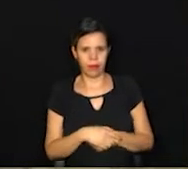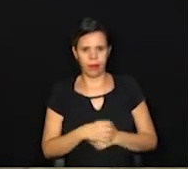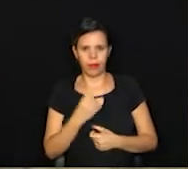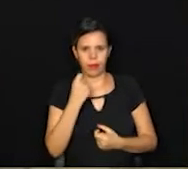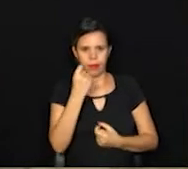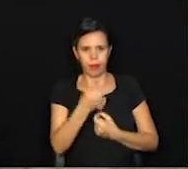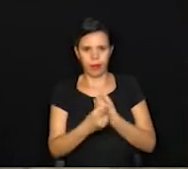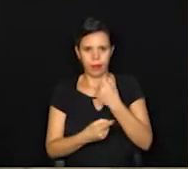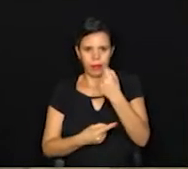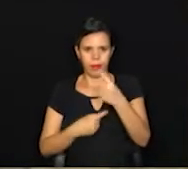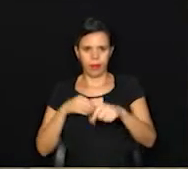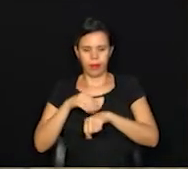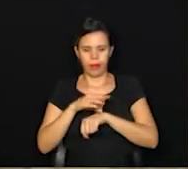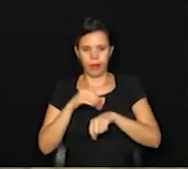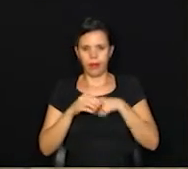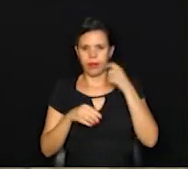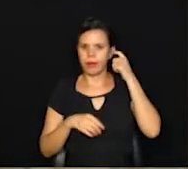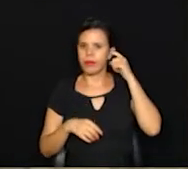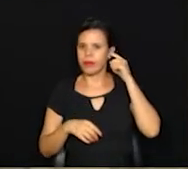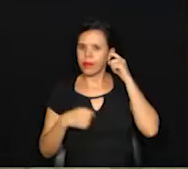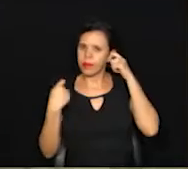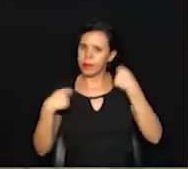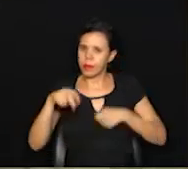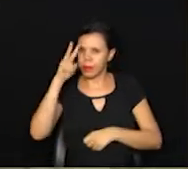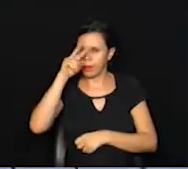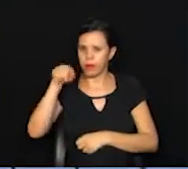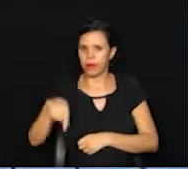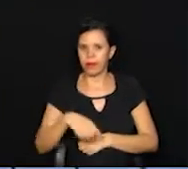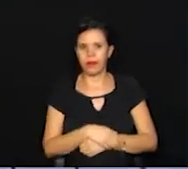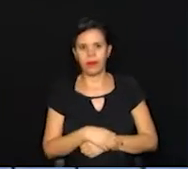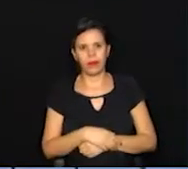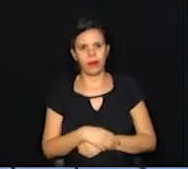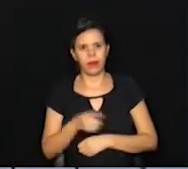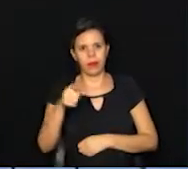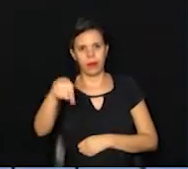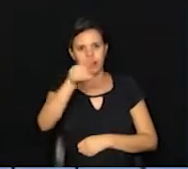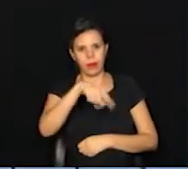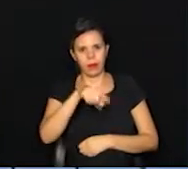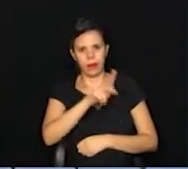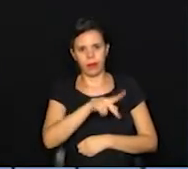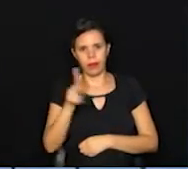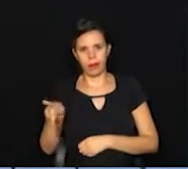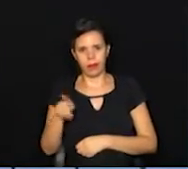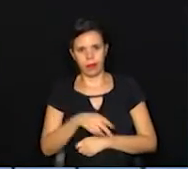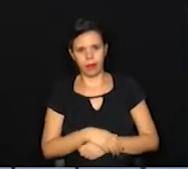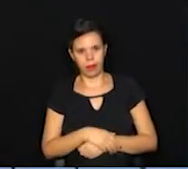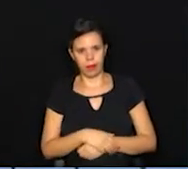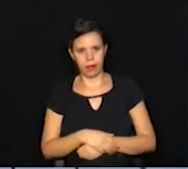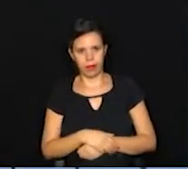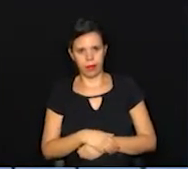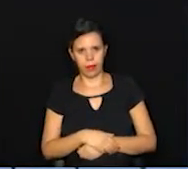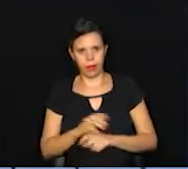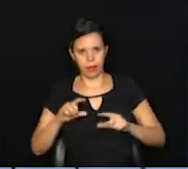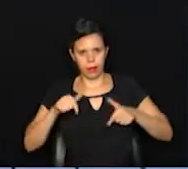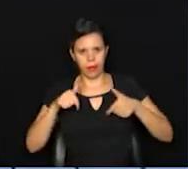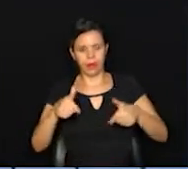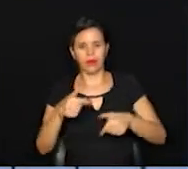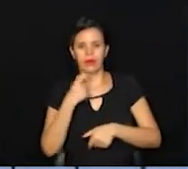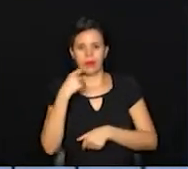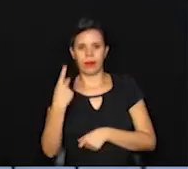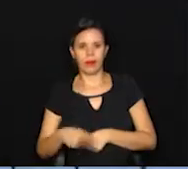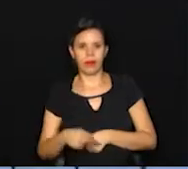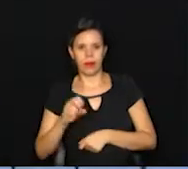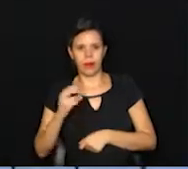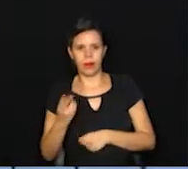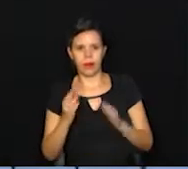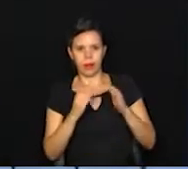Algumas dicas que a gente é preciso lembrar aqui, olha, você que é professor e atua em Campinas